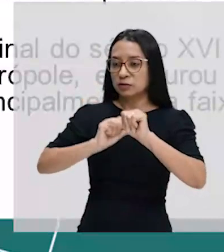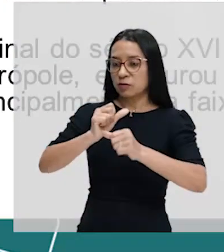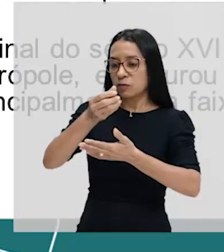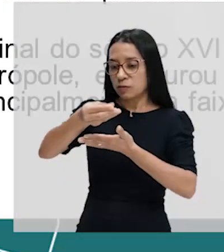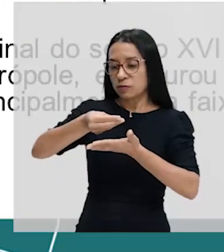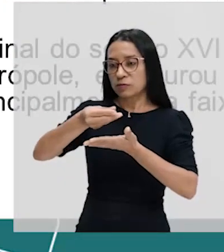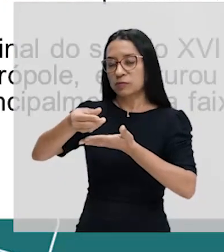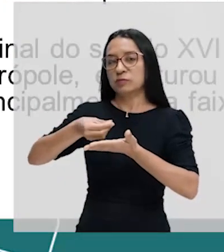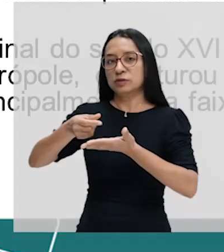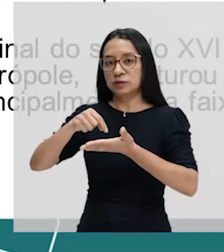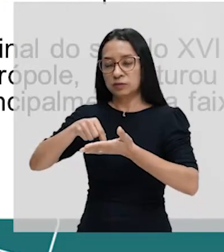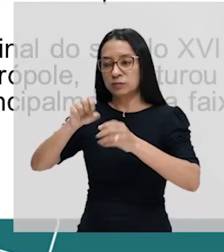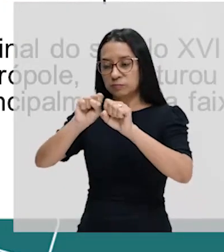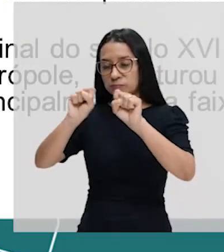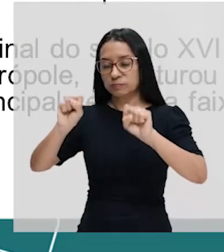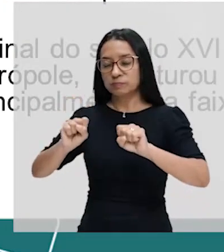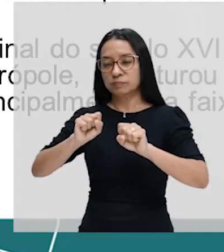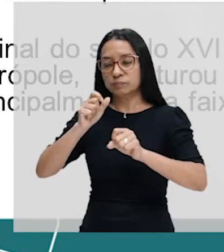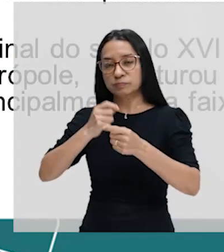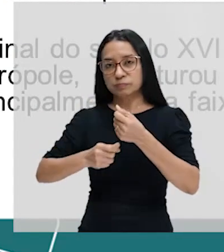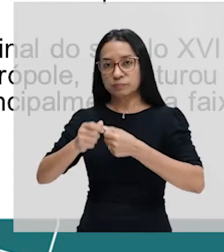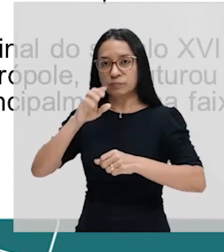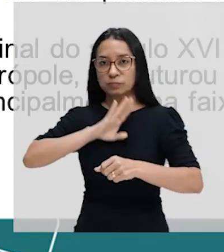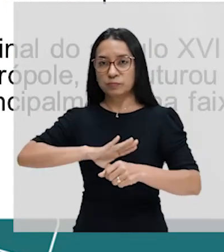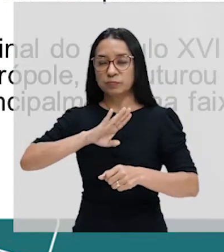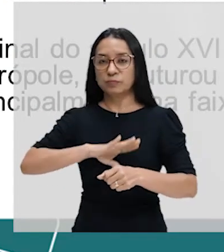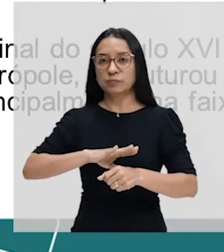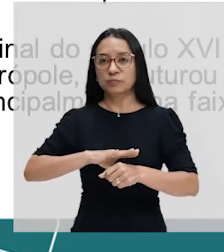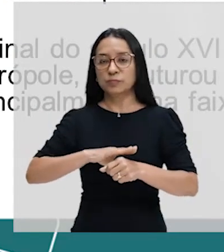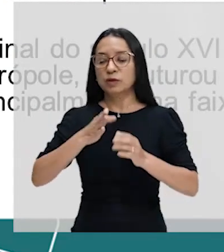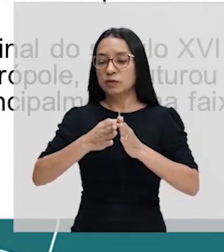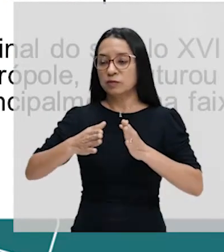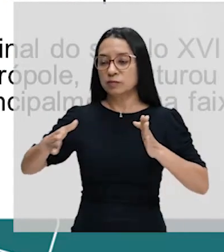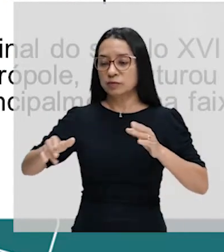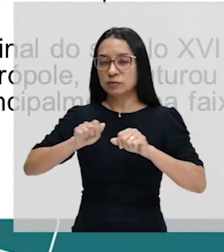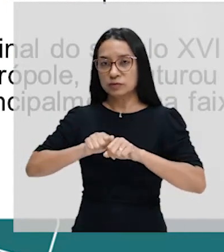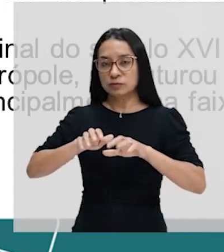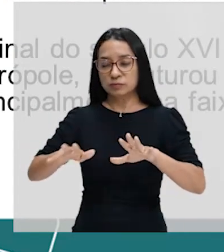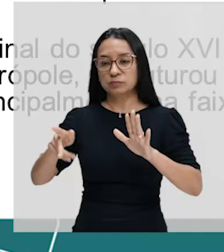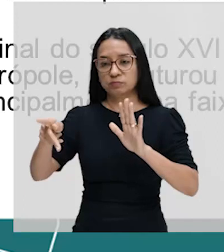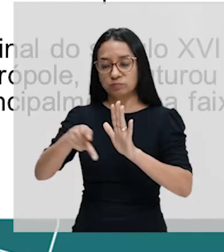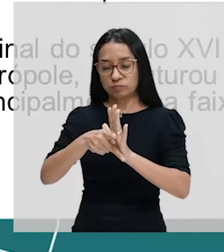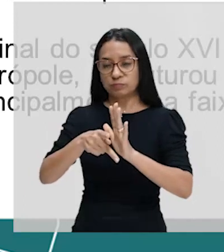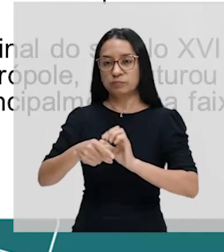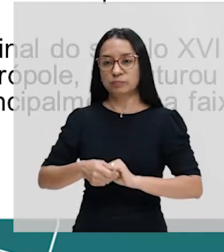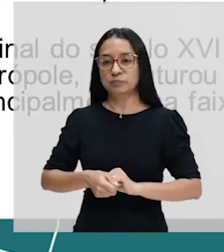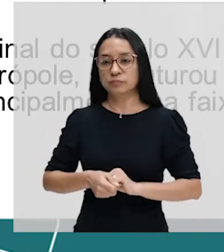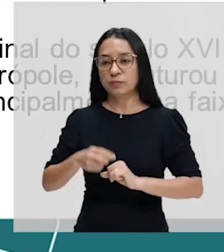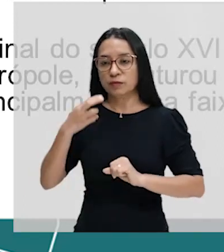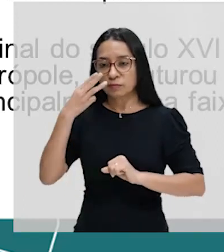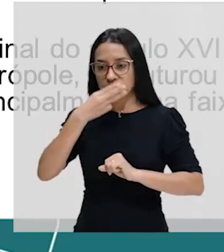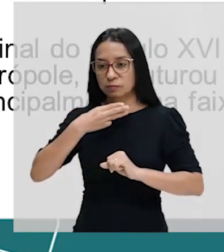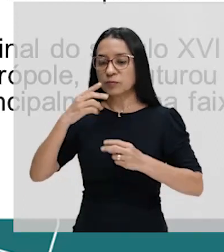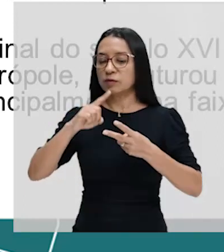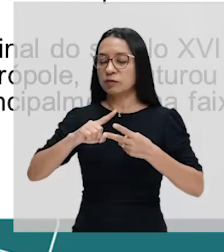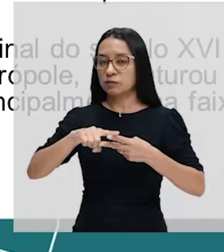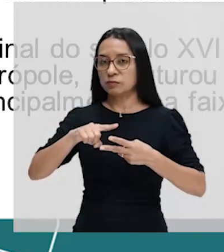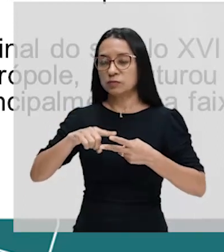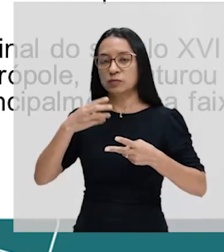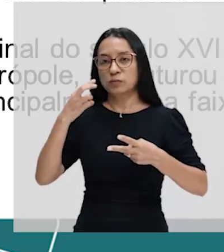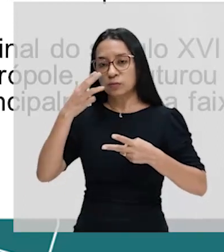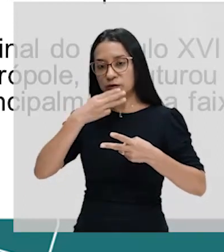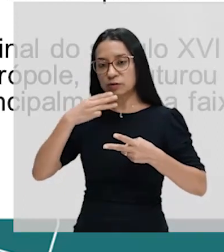capital para o mercantilismo português, no período da colonização, propriamente dita, é o açúcar e